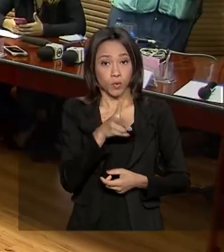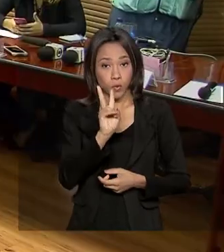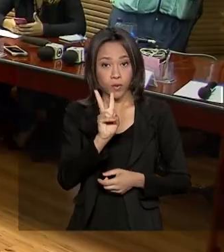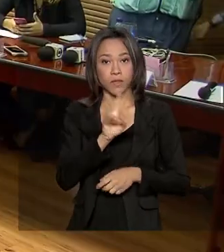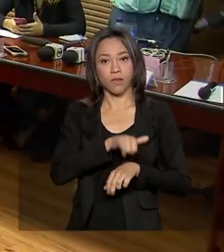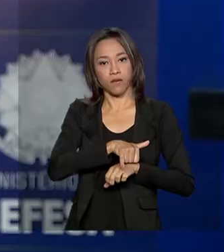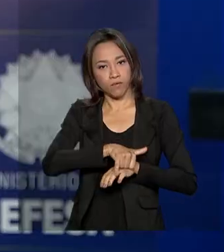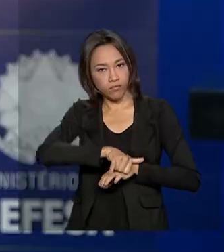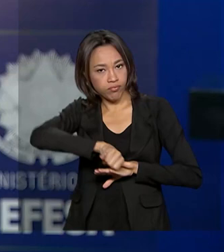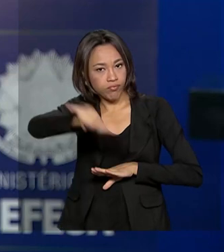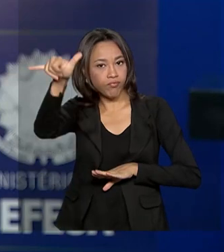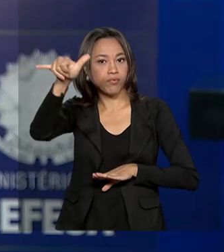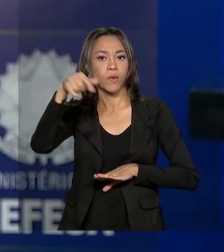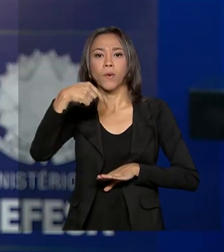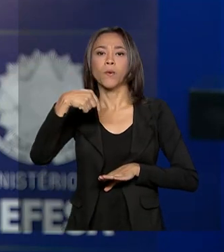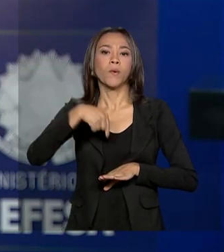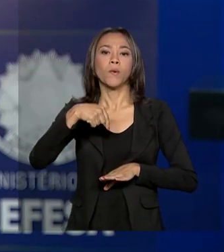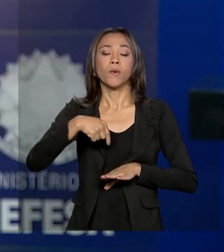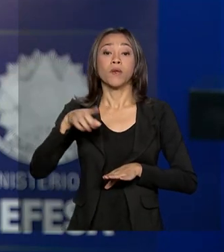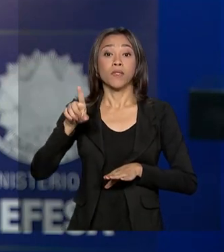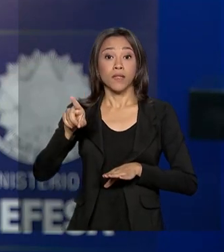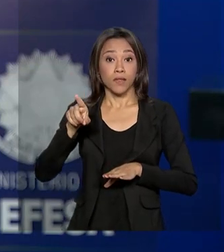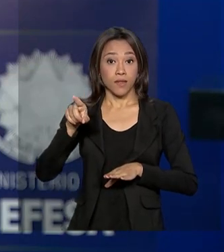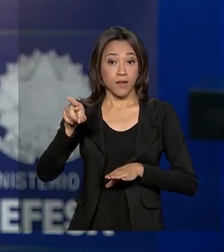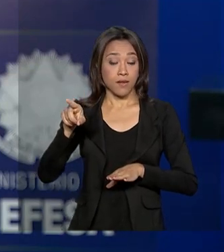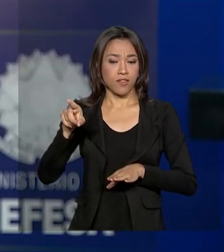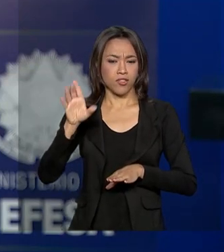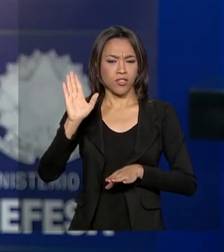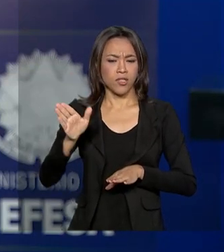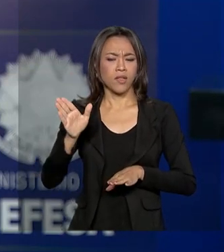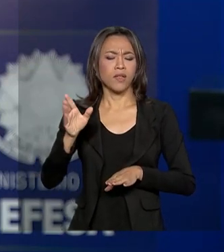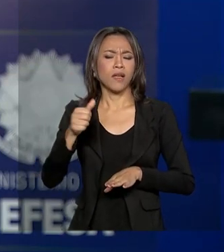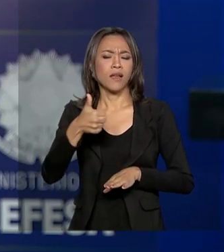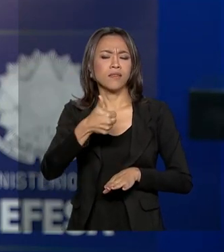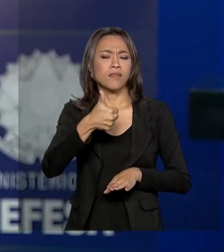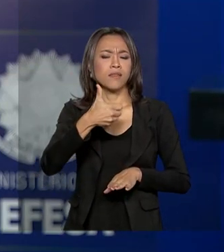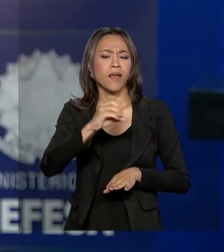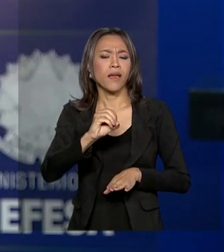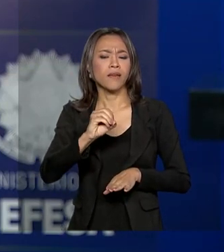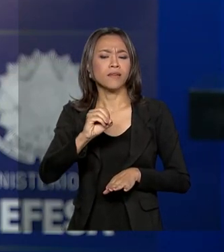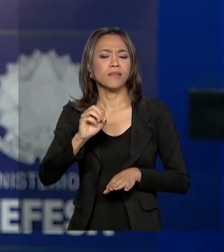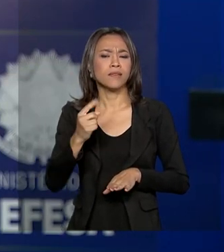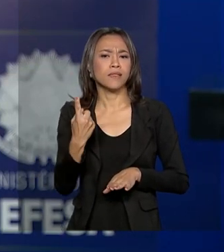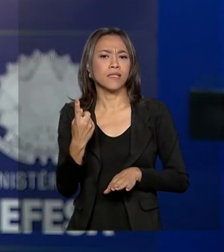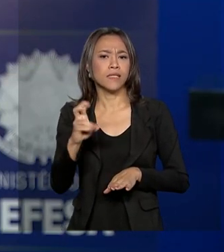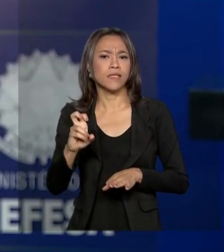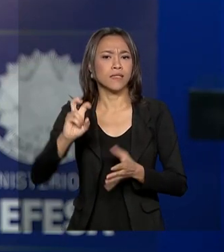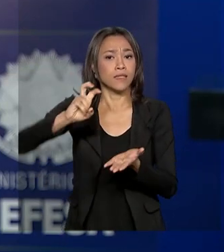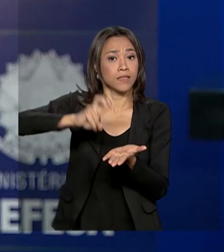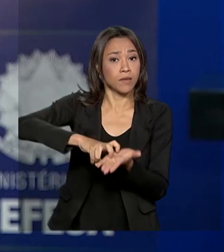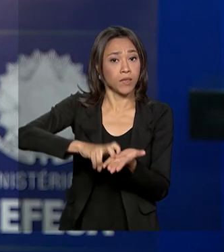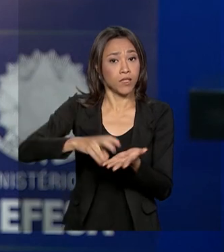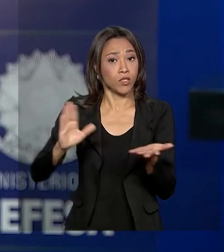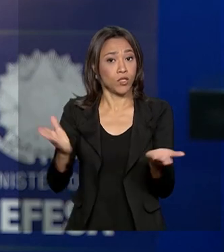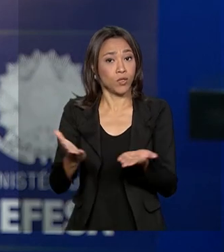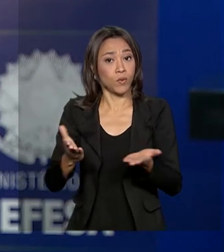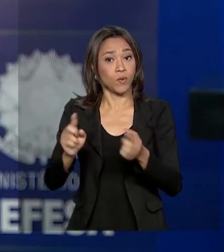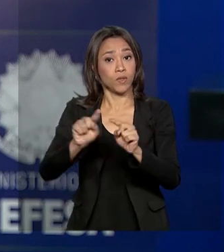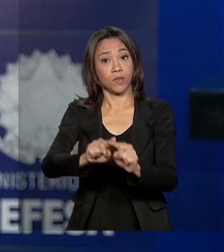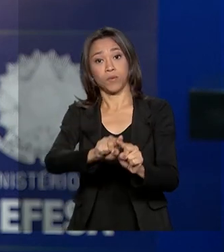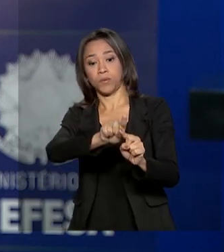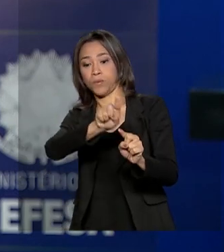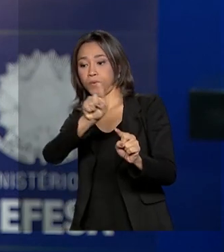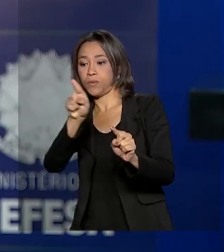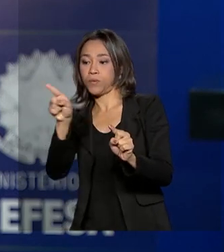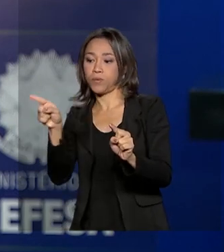saíram da cidade de Urumqui às 10h15 da manhã de hoje, no horário de Brasília, com destino à cidade de